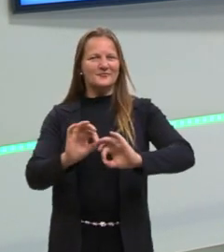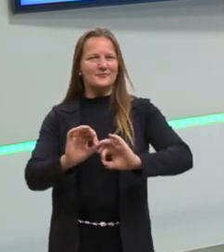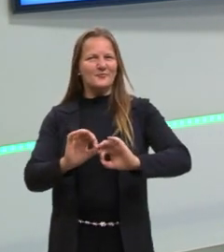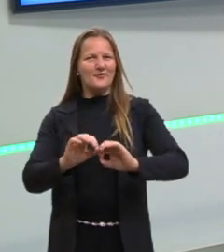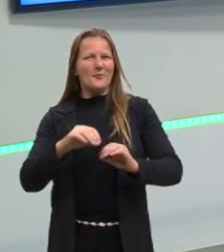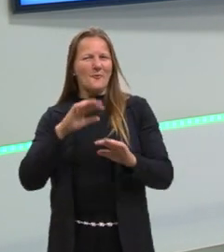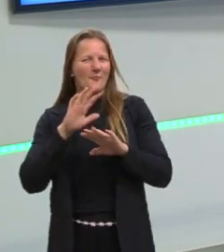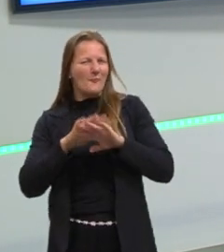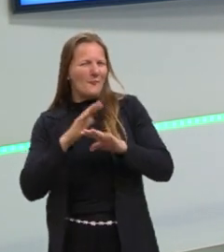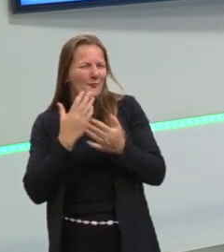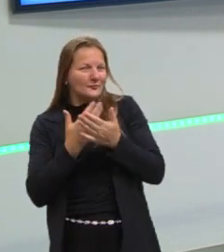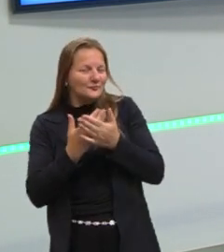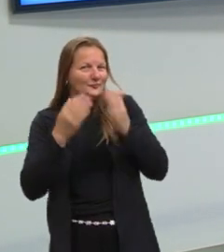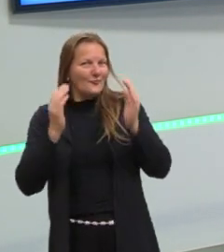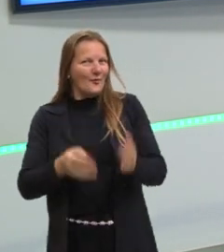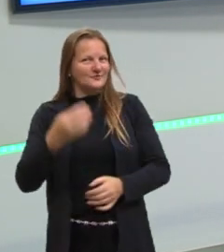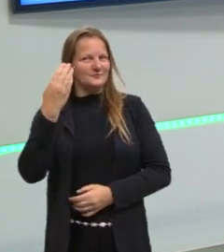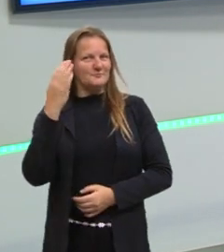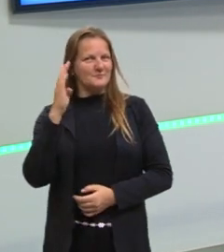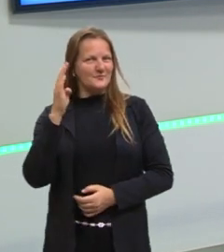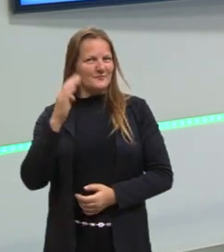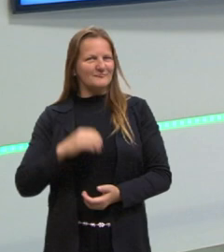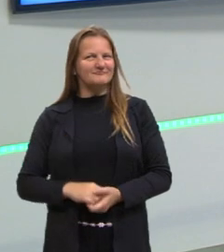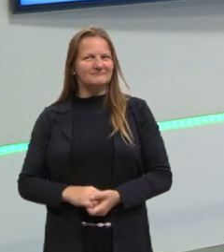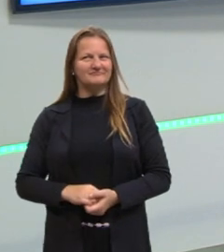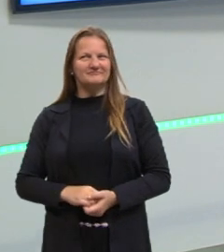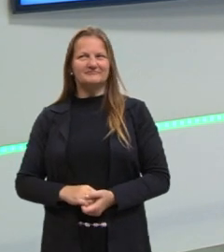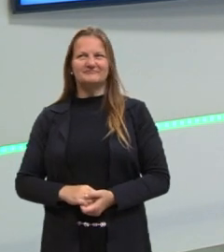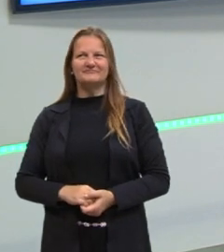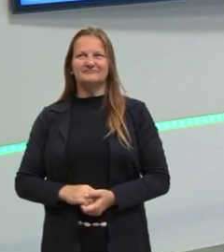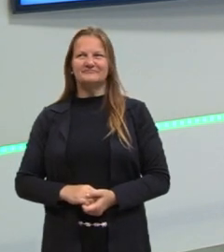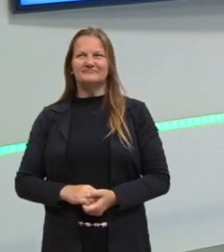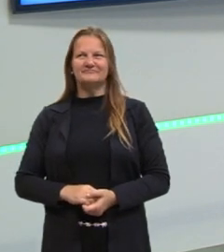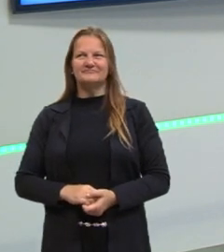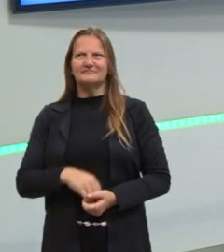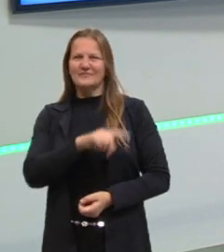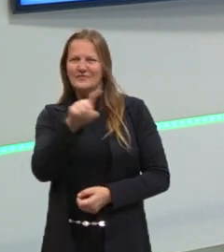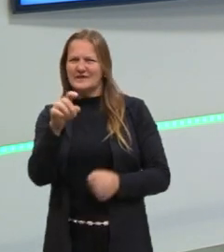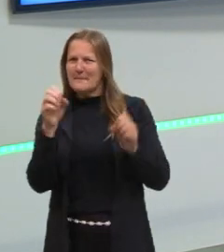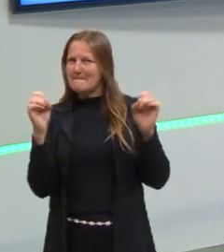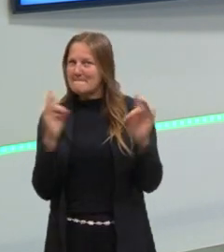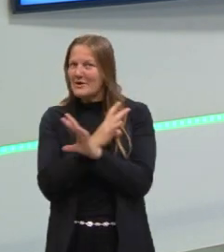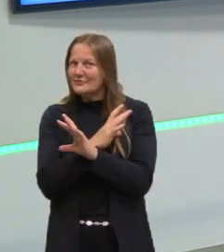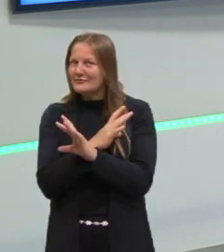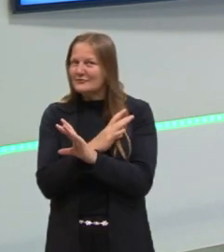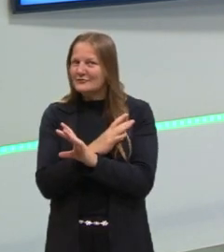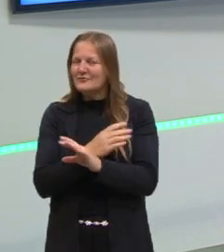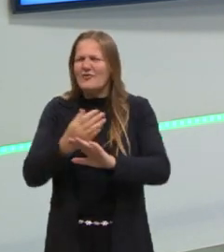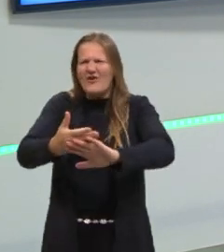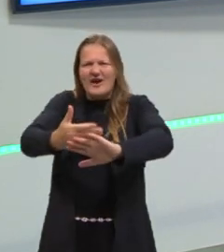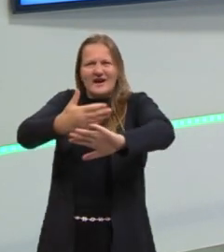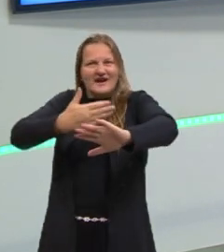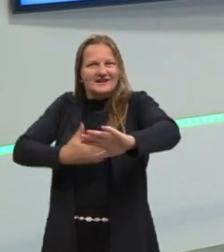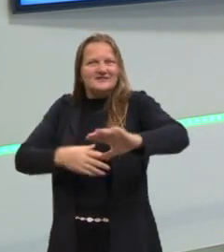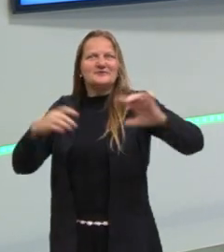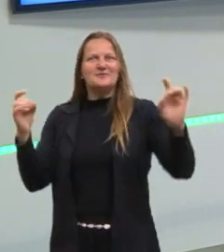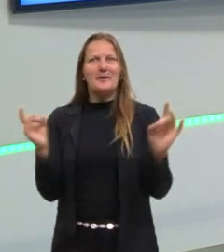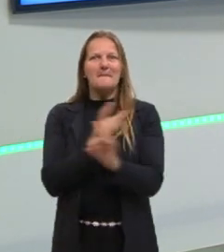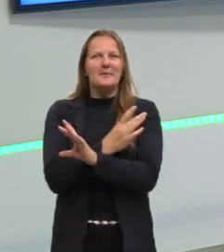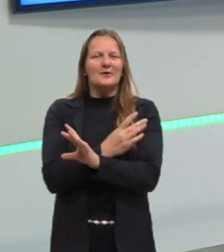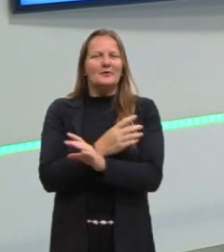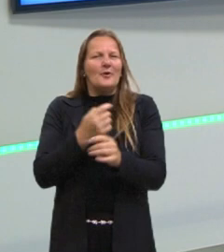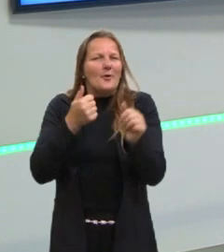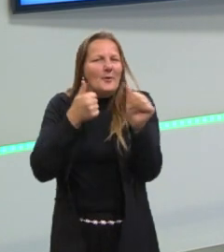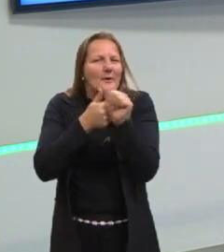da bio que nós vamos ter hoje. Será que você já está preparado? Bom, gente, era para estar preparado, preparada, né? Porque nós já